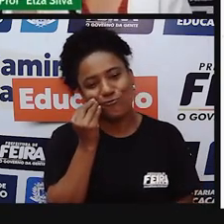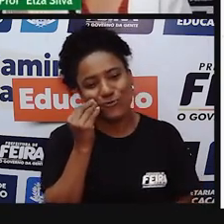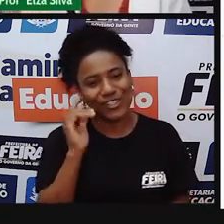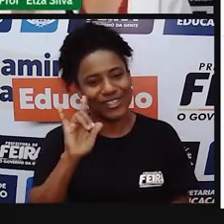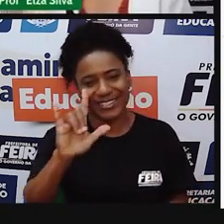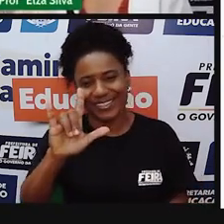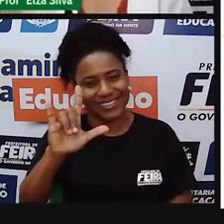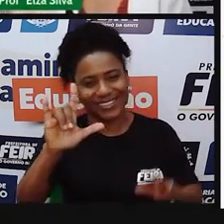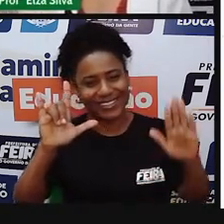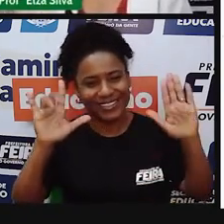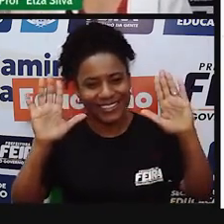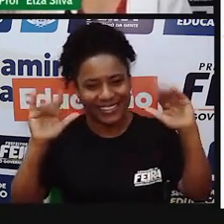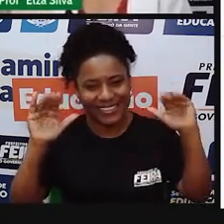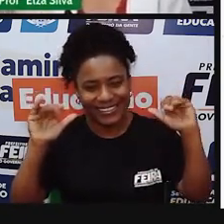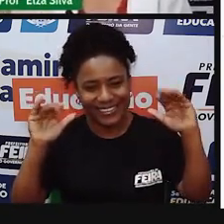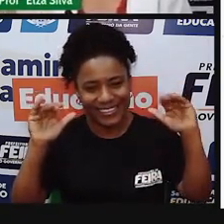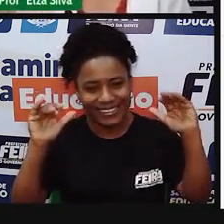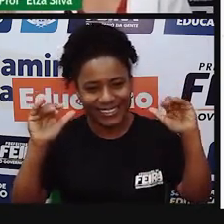Kiss! Bye!